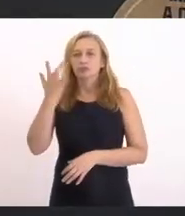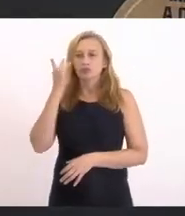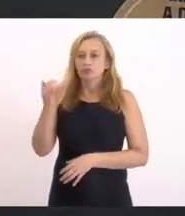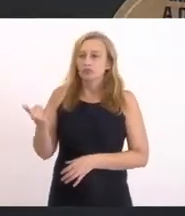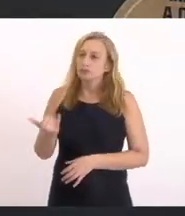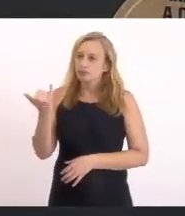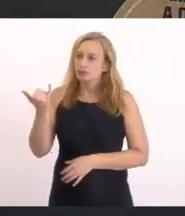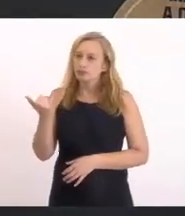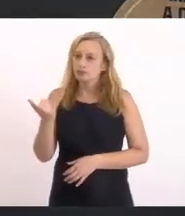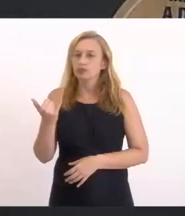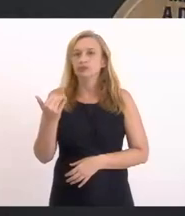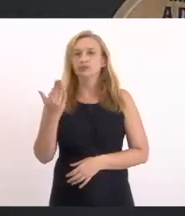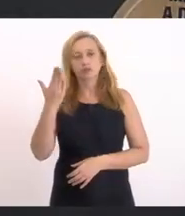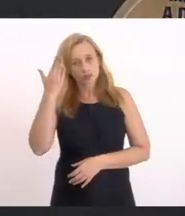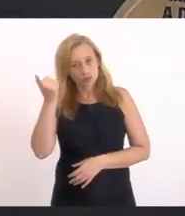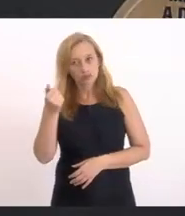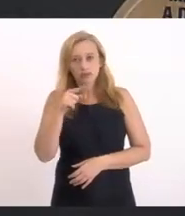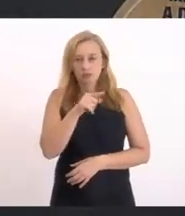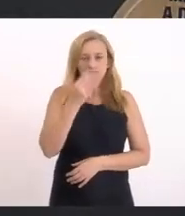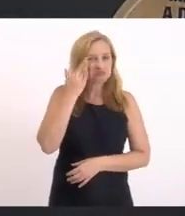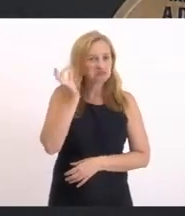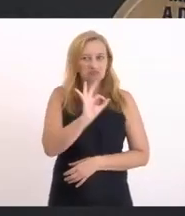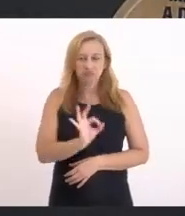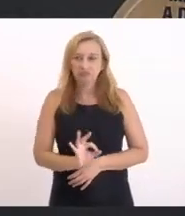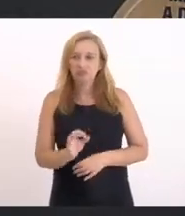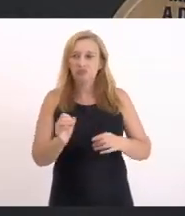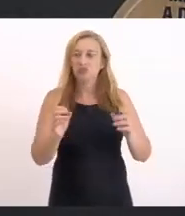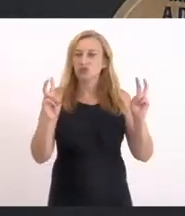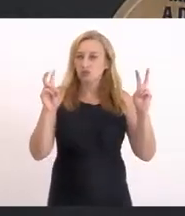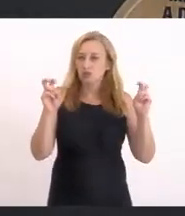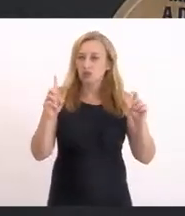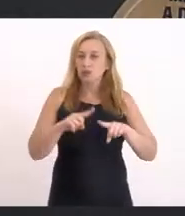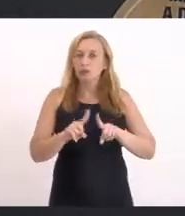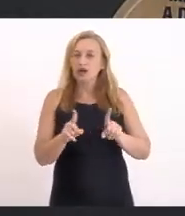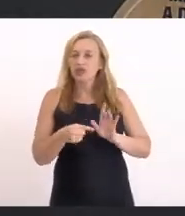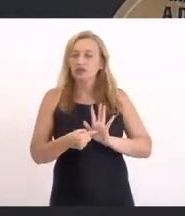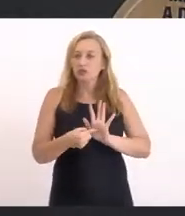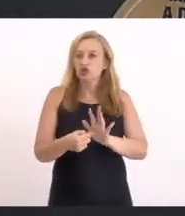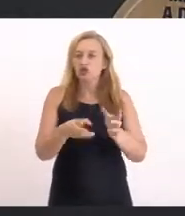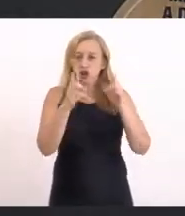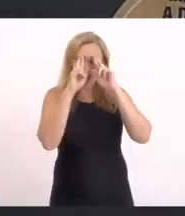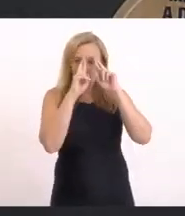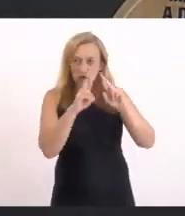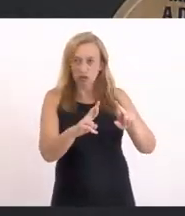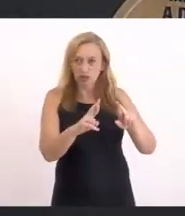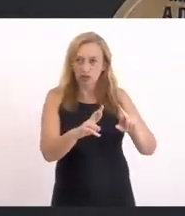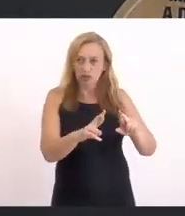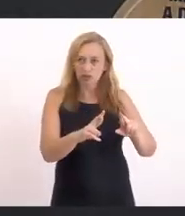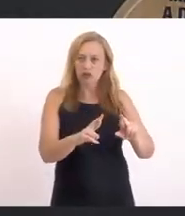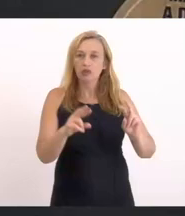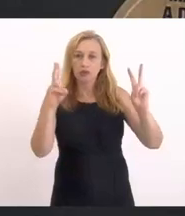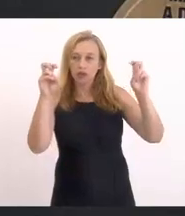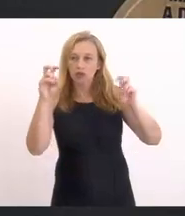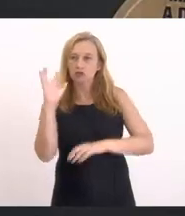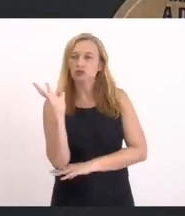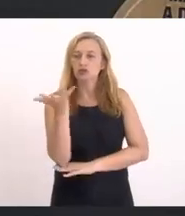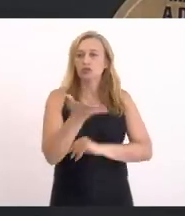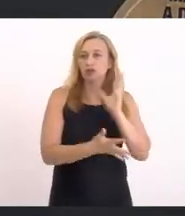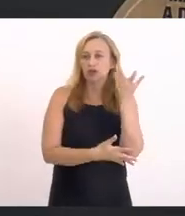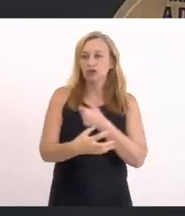ele não tem Muito domínio De meio ambiente Mas é importante Que ele demonstre O mínimo de respeito Pela causa Do meio ambiente Nesse sentido Então